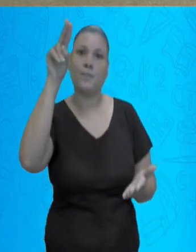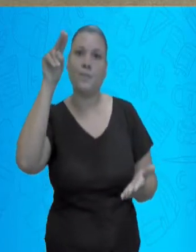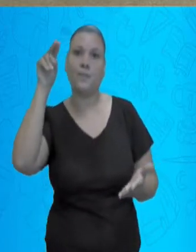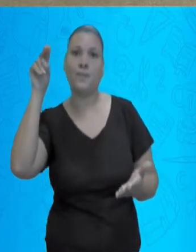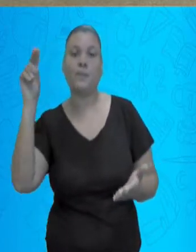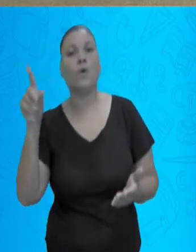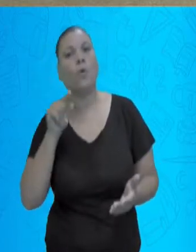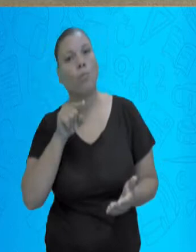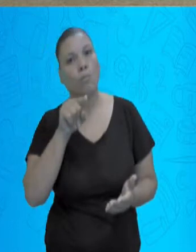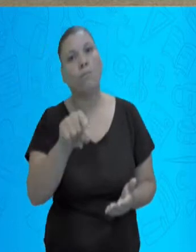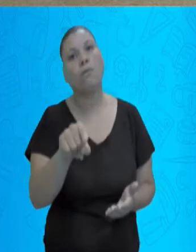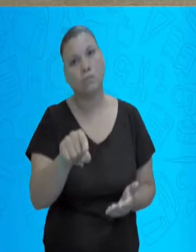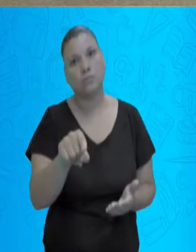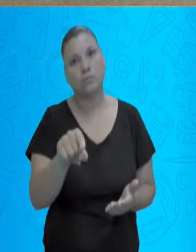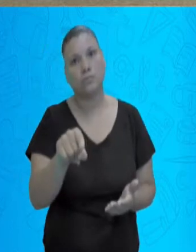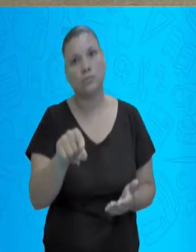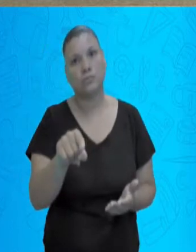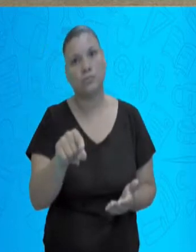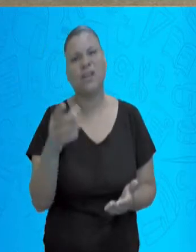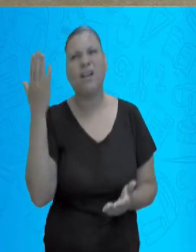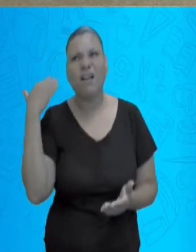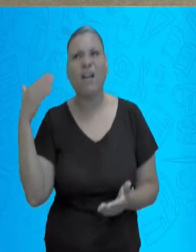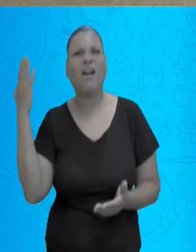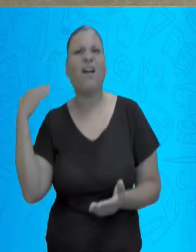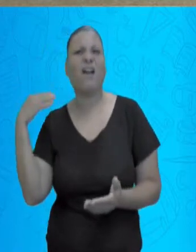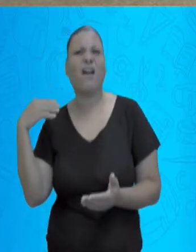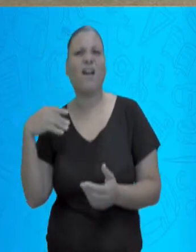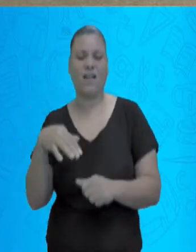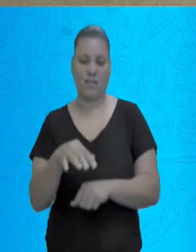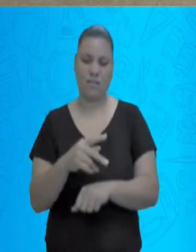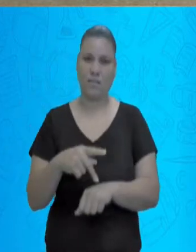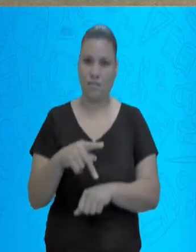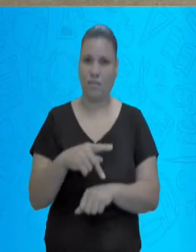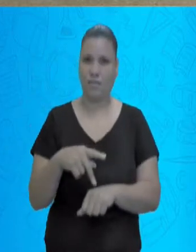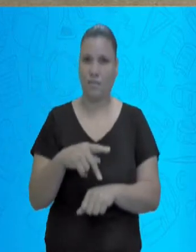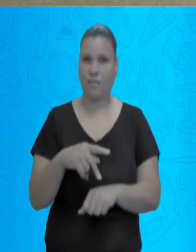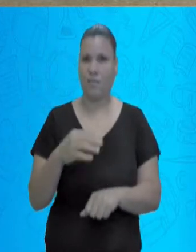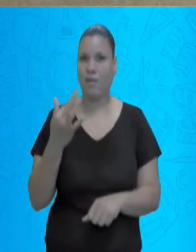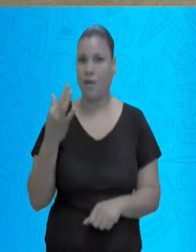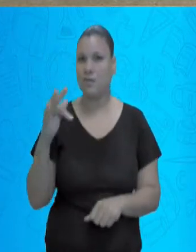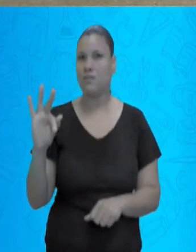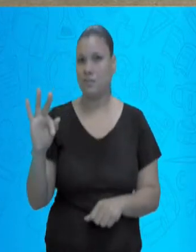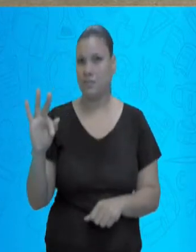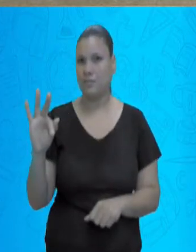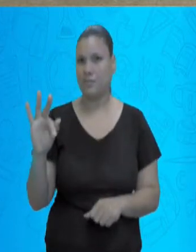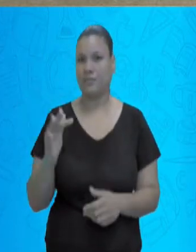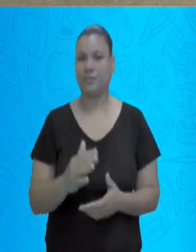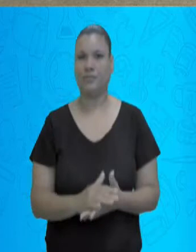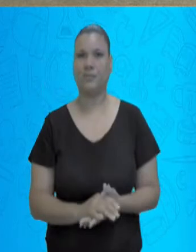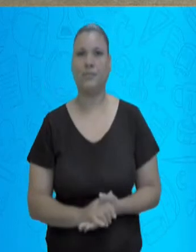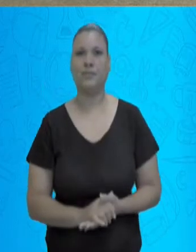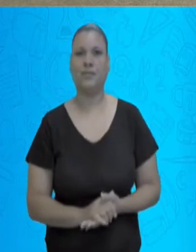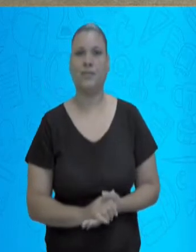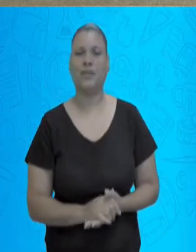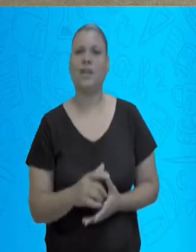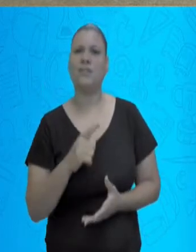1880, na França, o pontilismo, o ponto, a pintura feita através do ponto,